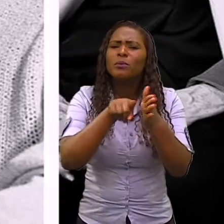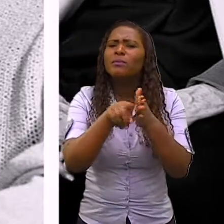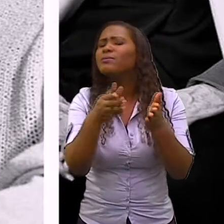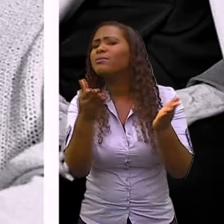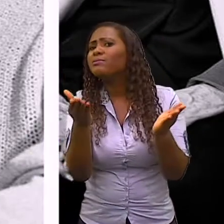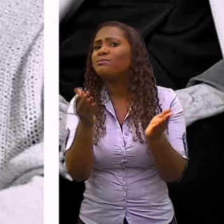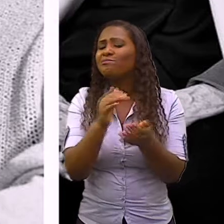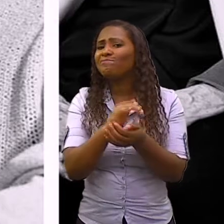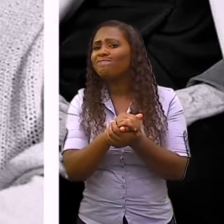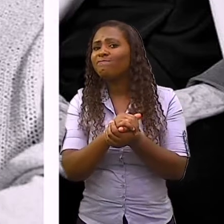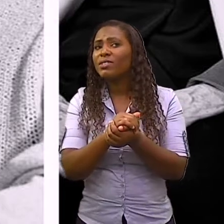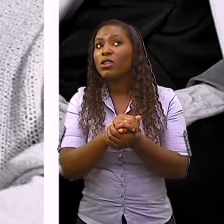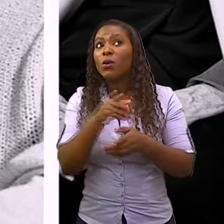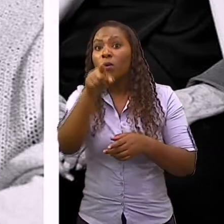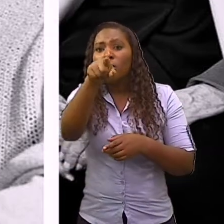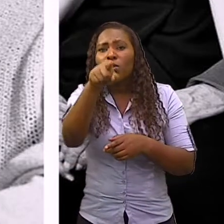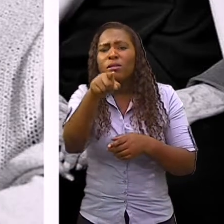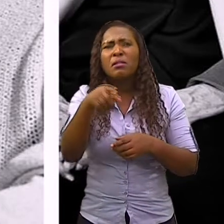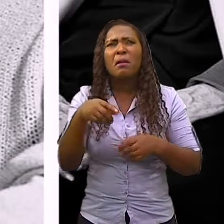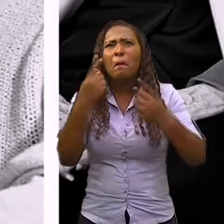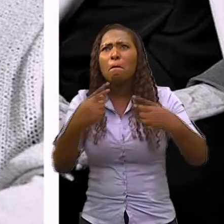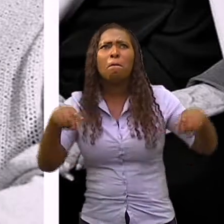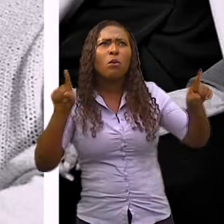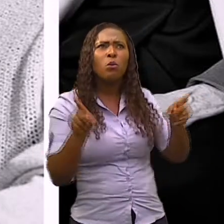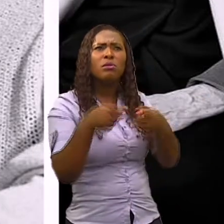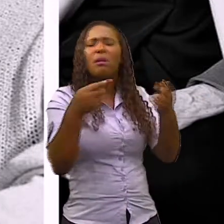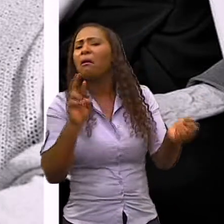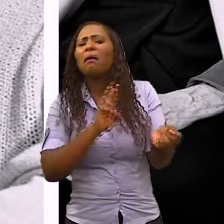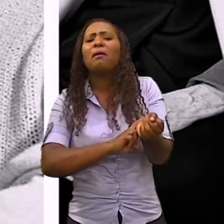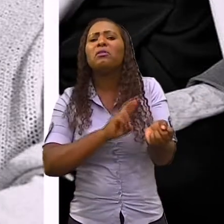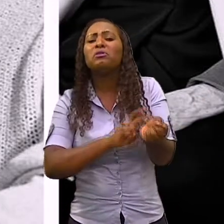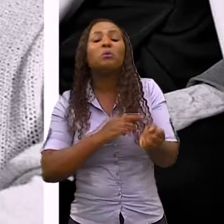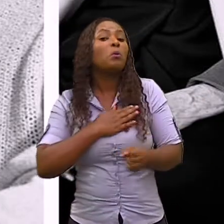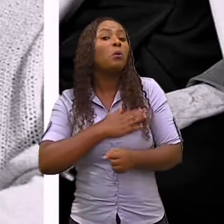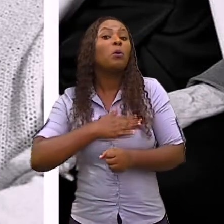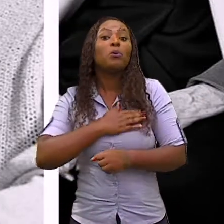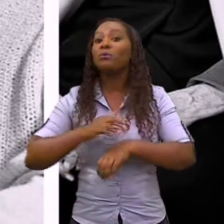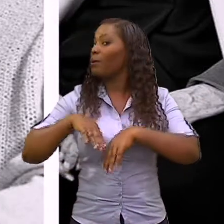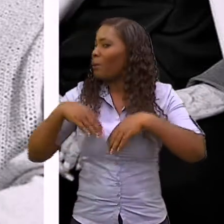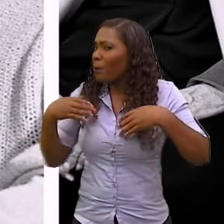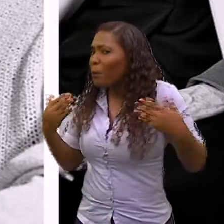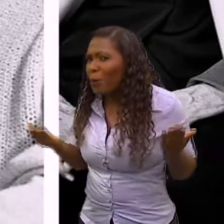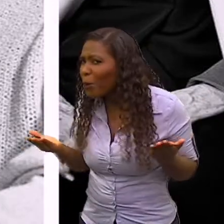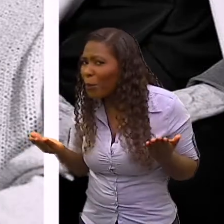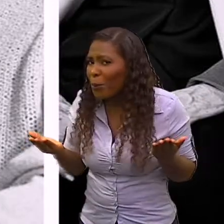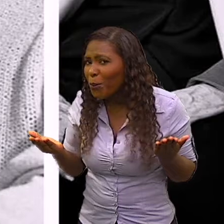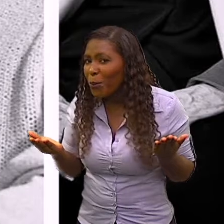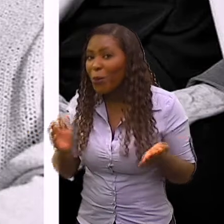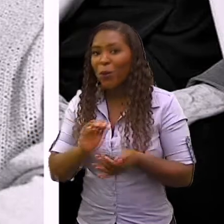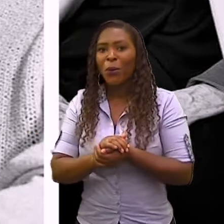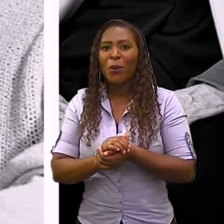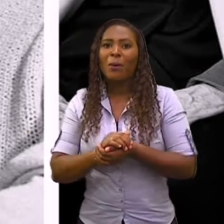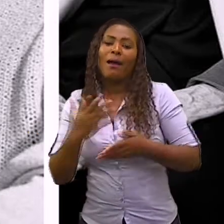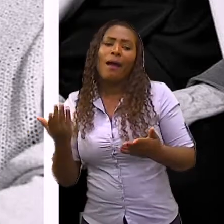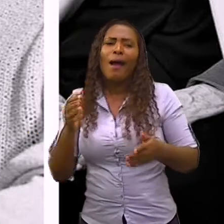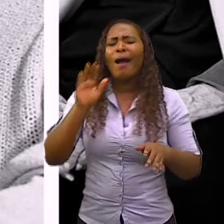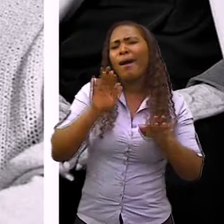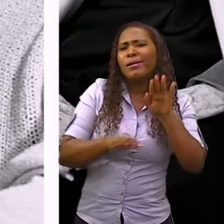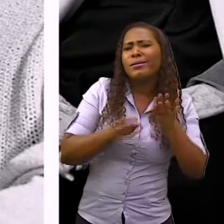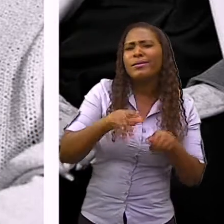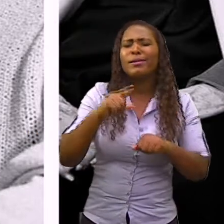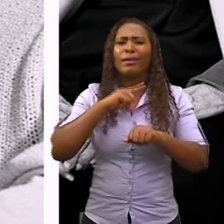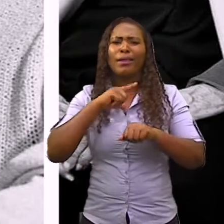Qual o tipo de música, qual o ritmo que você gosta? Porque a gente pode se ouvir falar muito nas tribos,